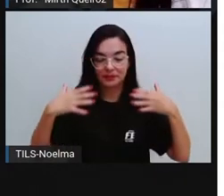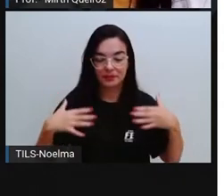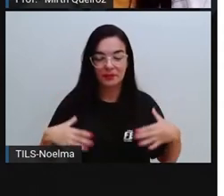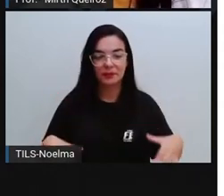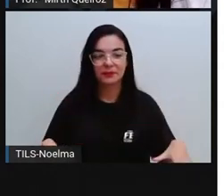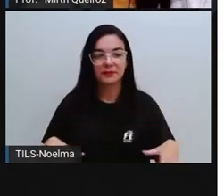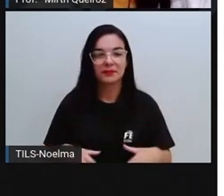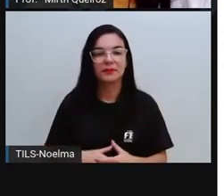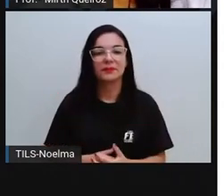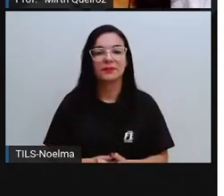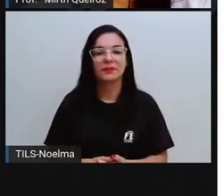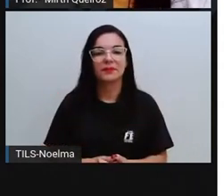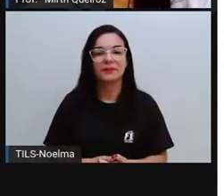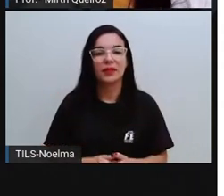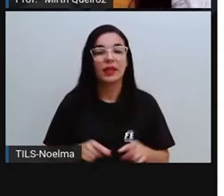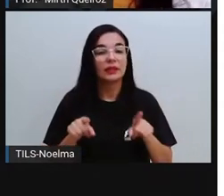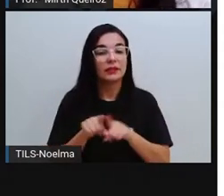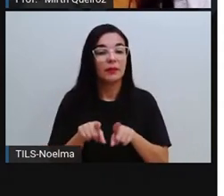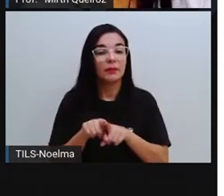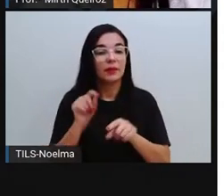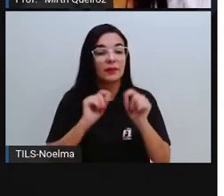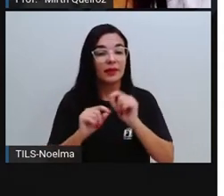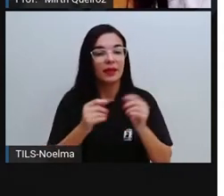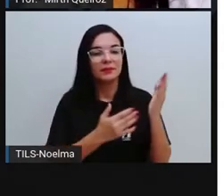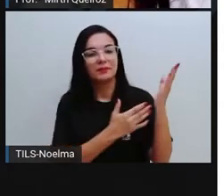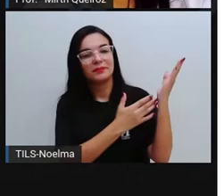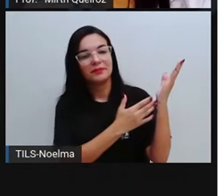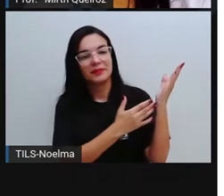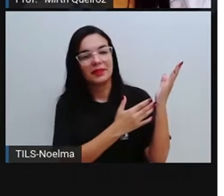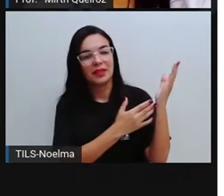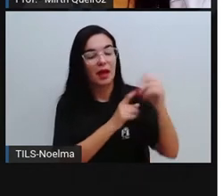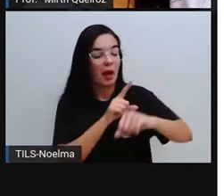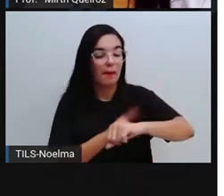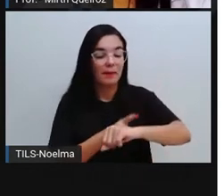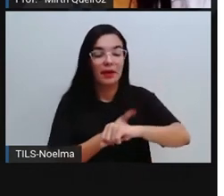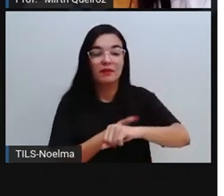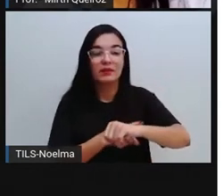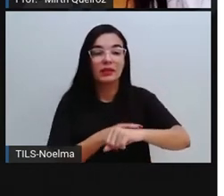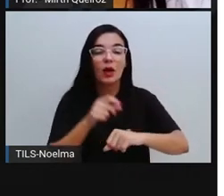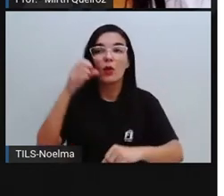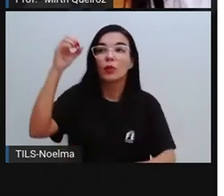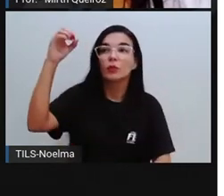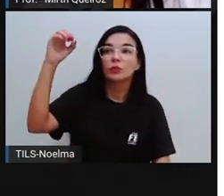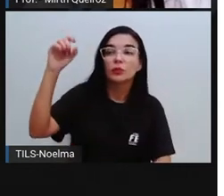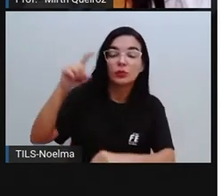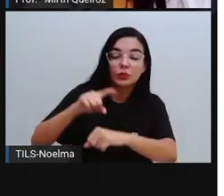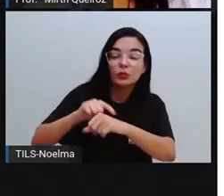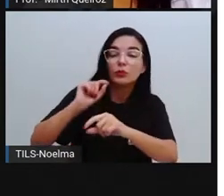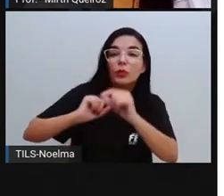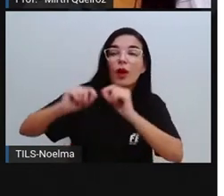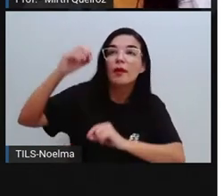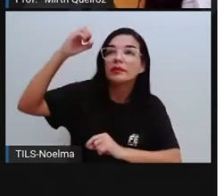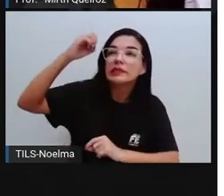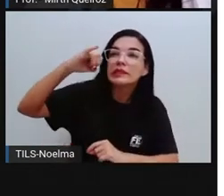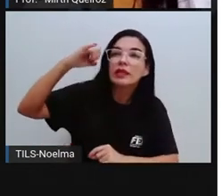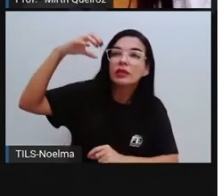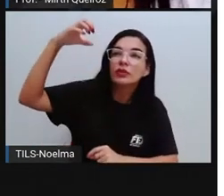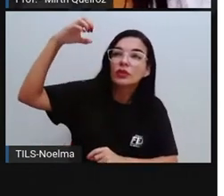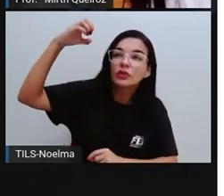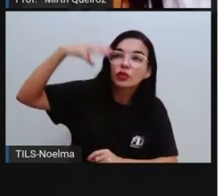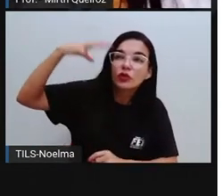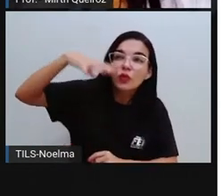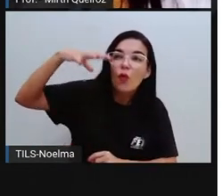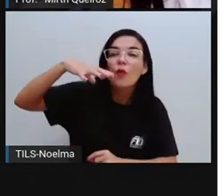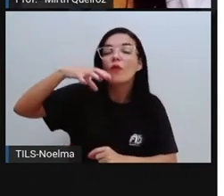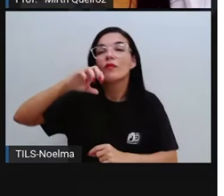também. A previsão do tempo, nós temos também no jornal, né? Para saber se o dia vai ser